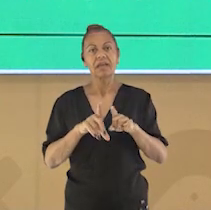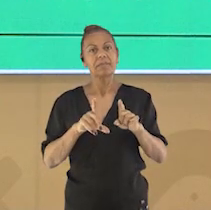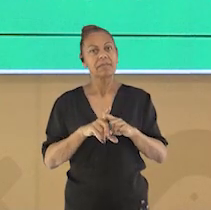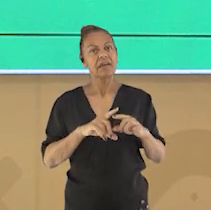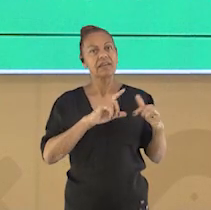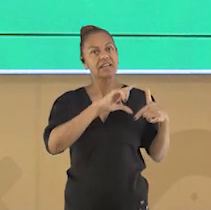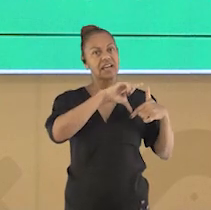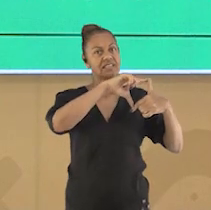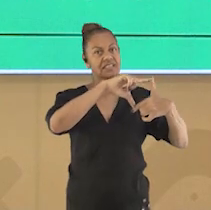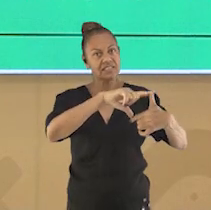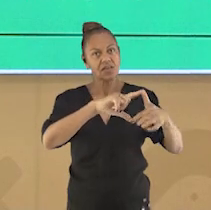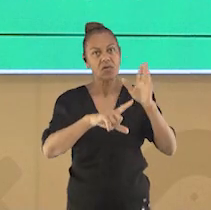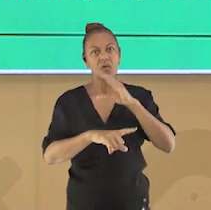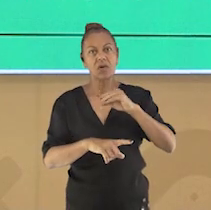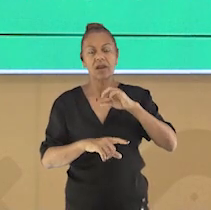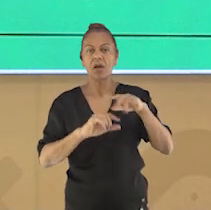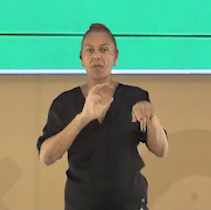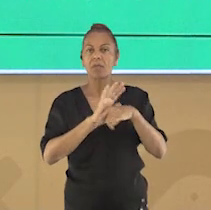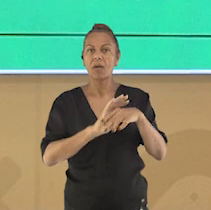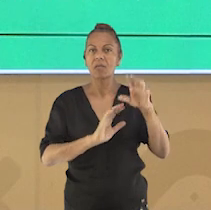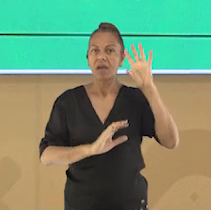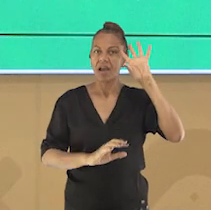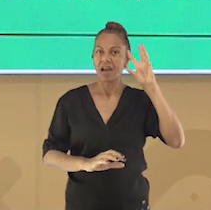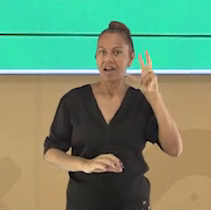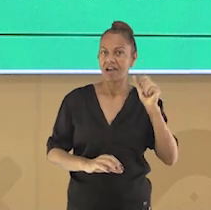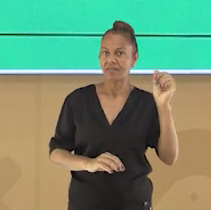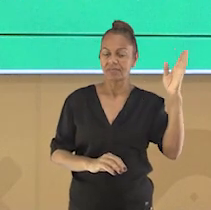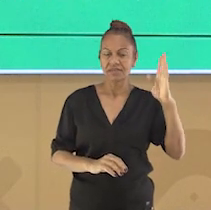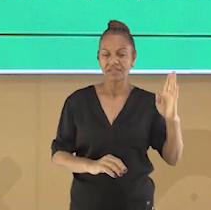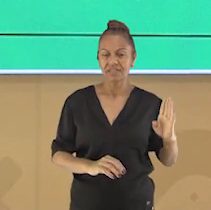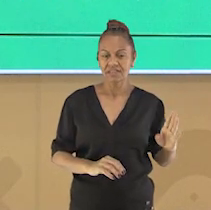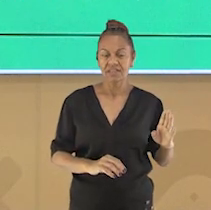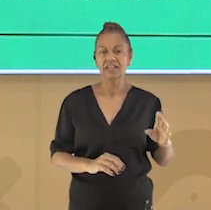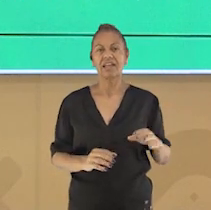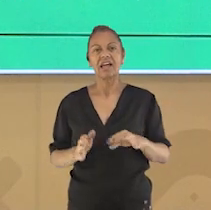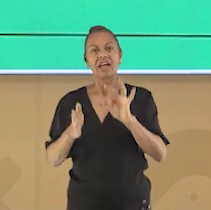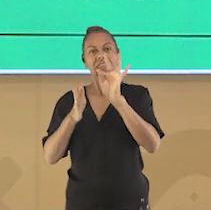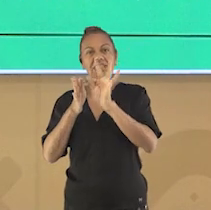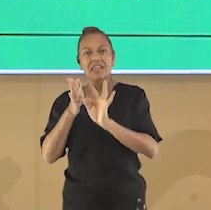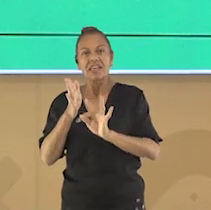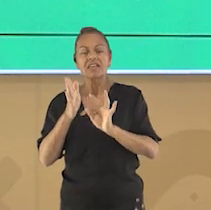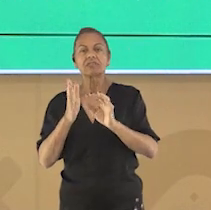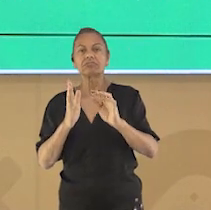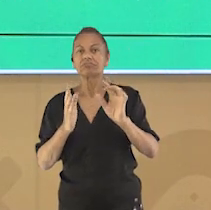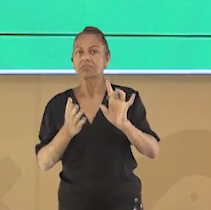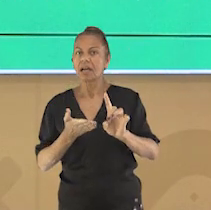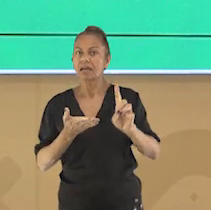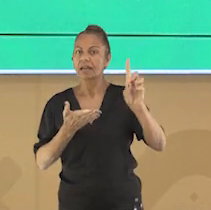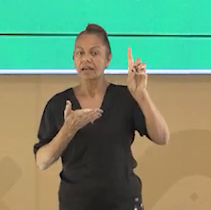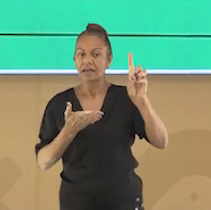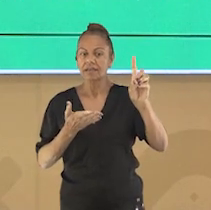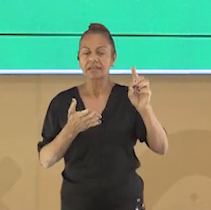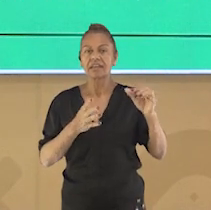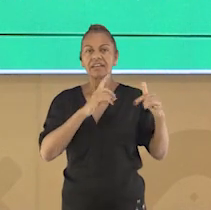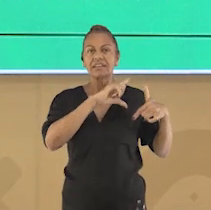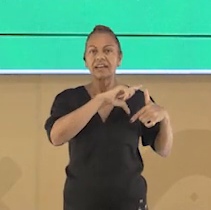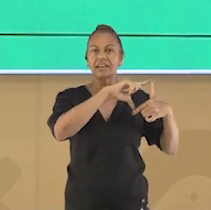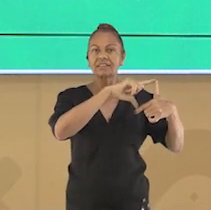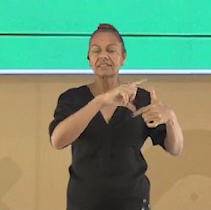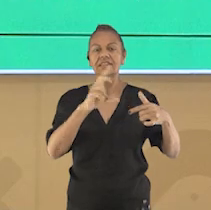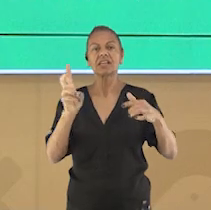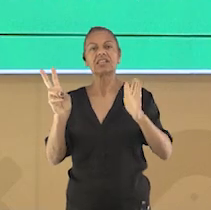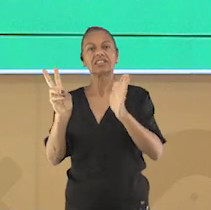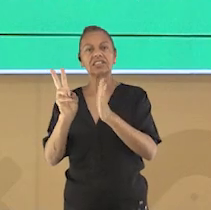-brasileiras, os textos sagrados, diferentes textos religiosos, tradições indígenas,